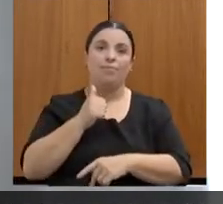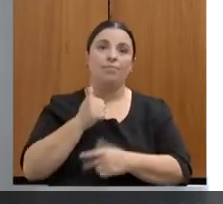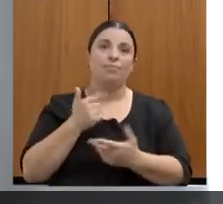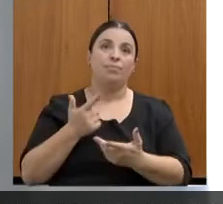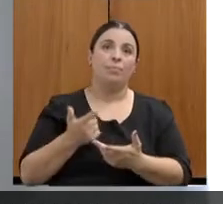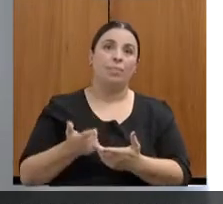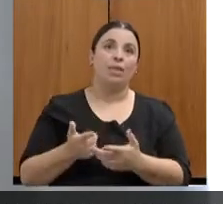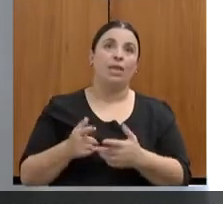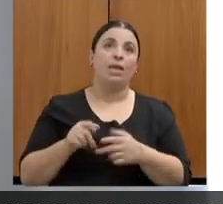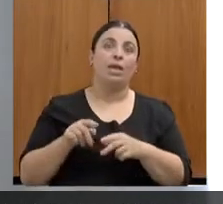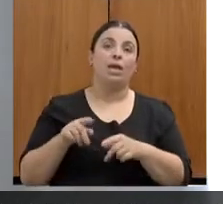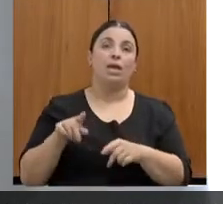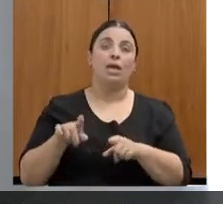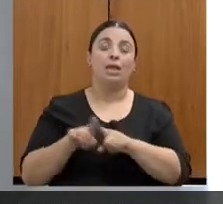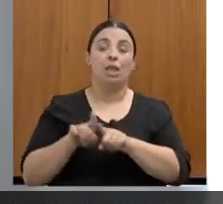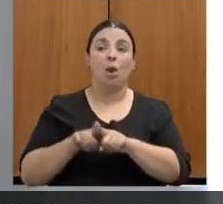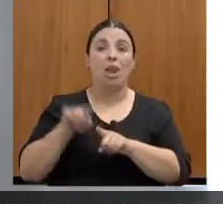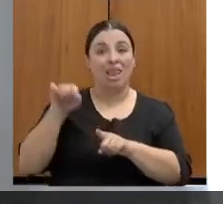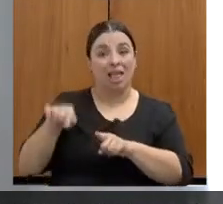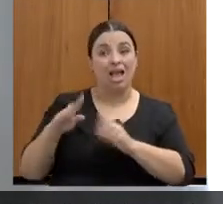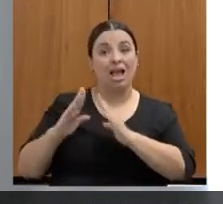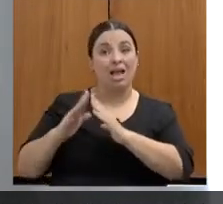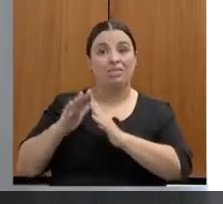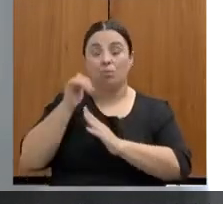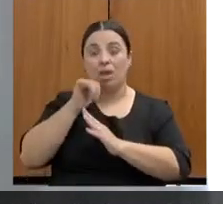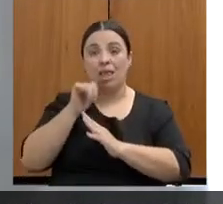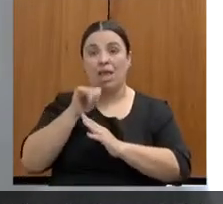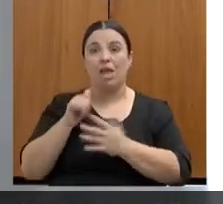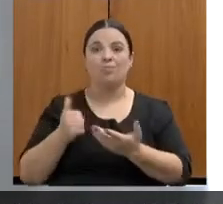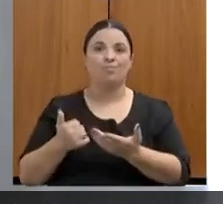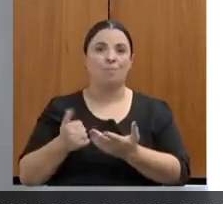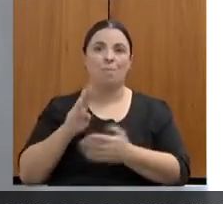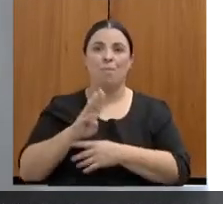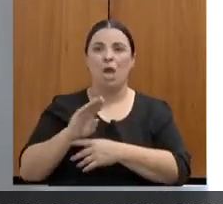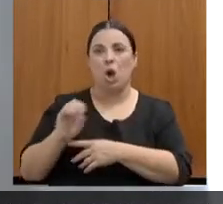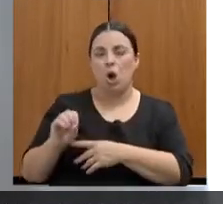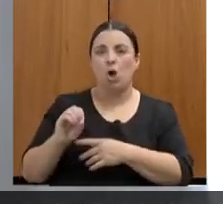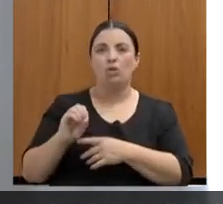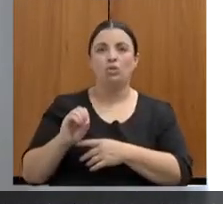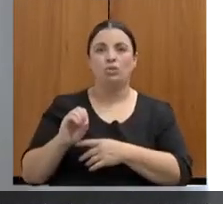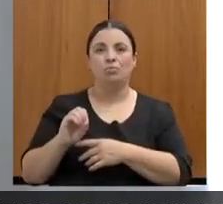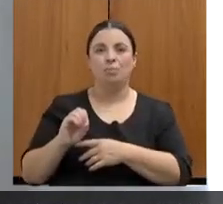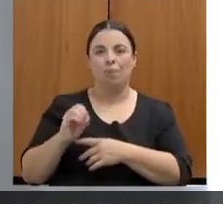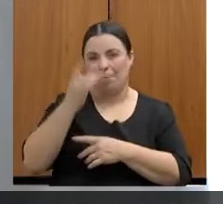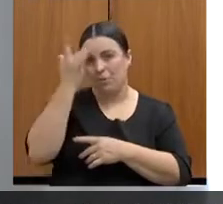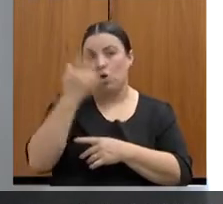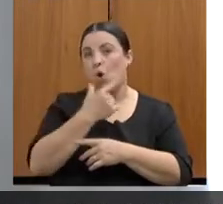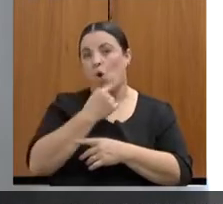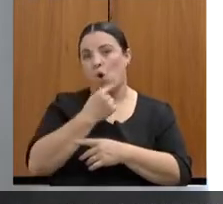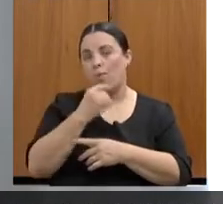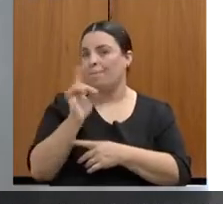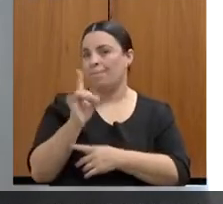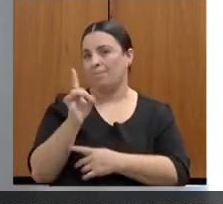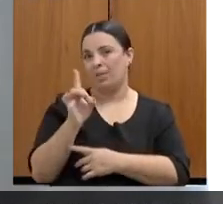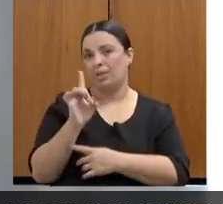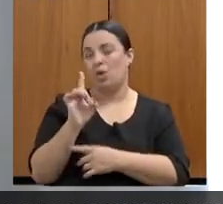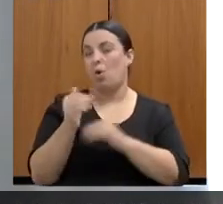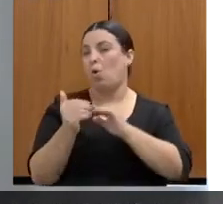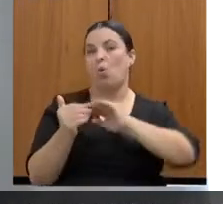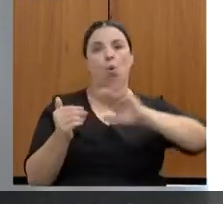pessoas do sexo masculino são direcionadas para a casa da mulher mineira. Chegando na casa da mulher,